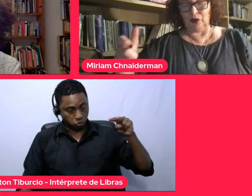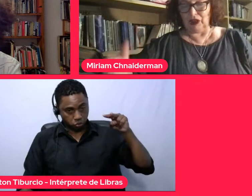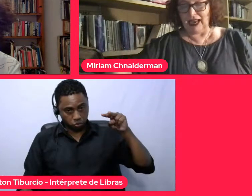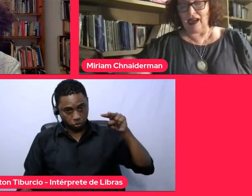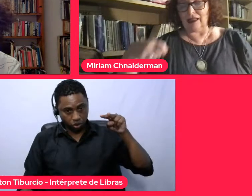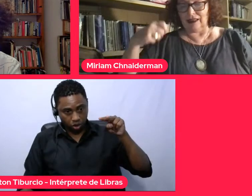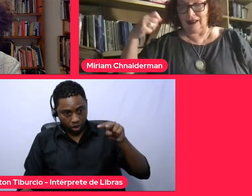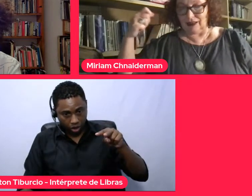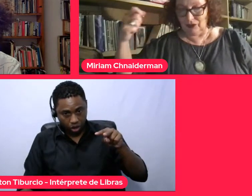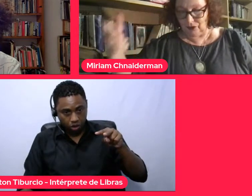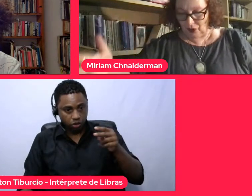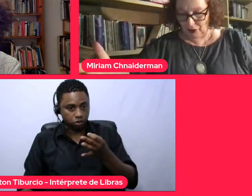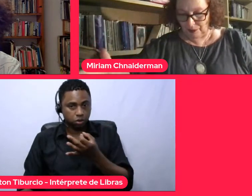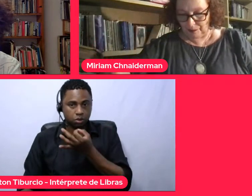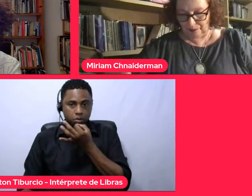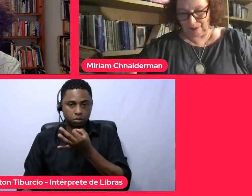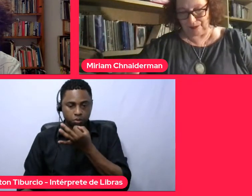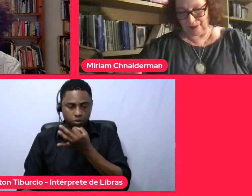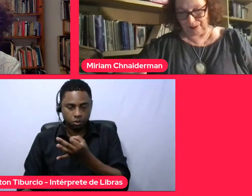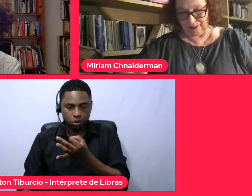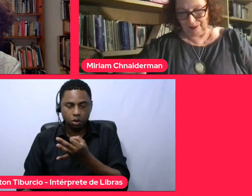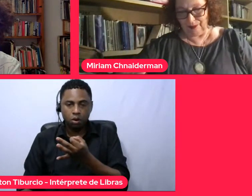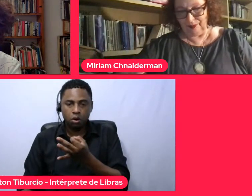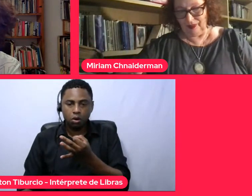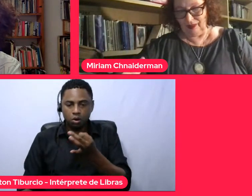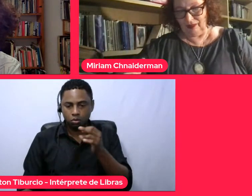de um olhar que transforma.